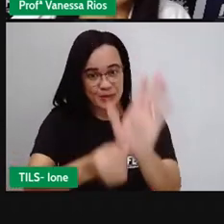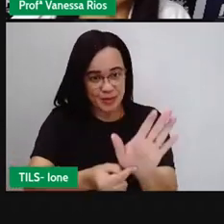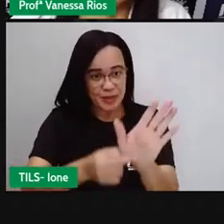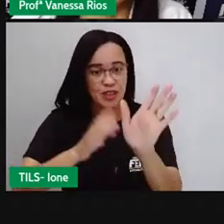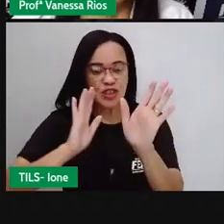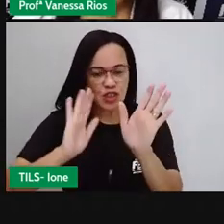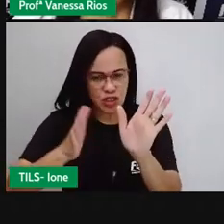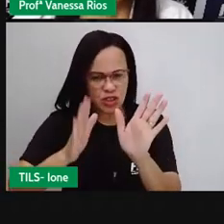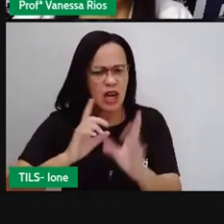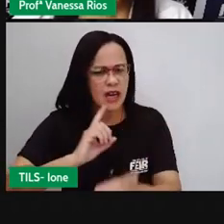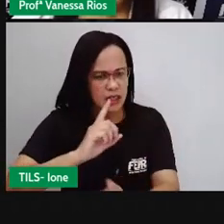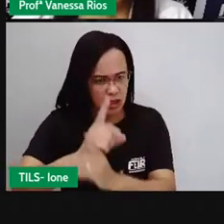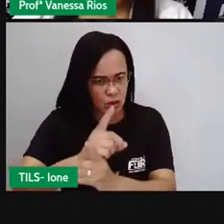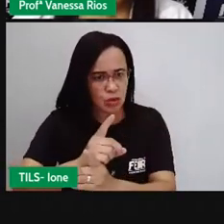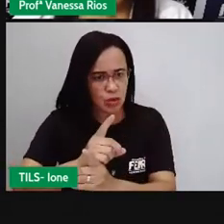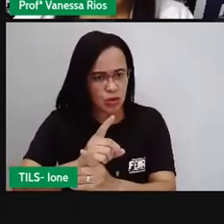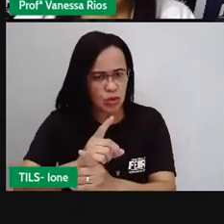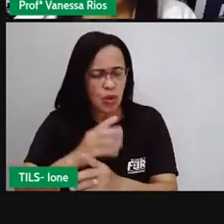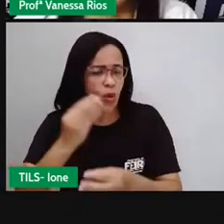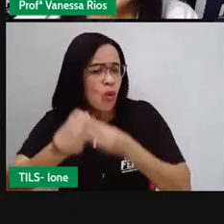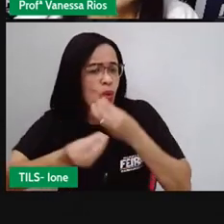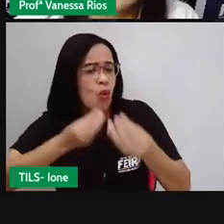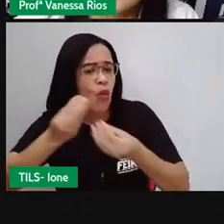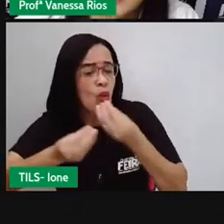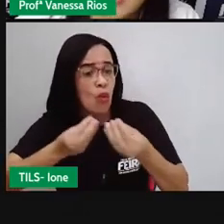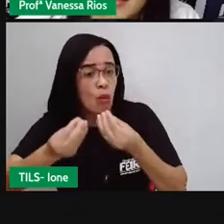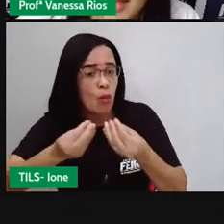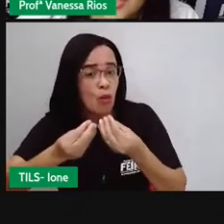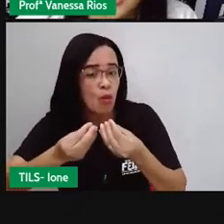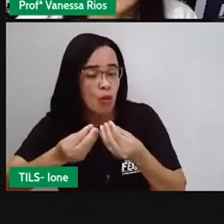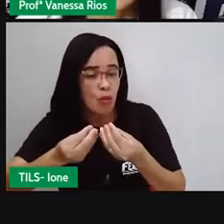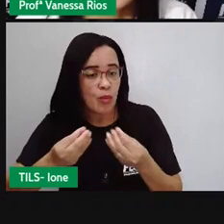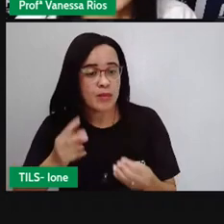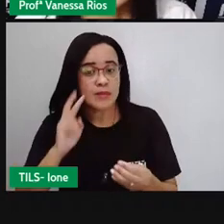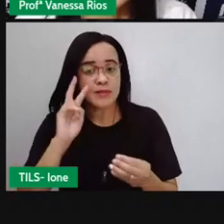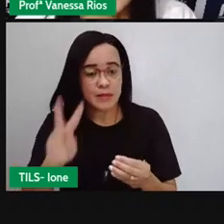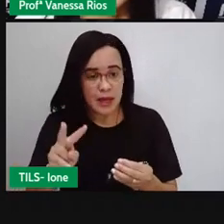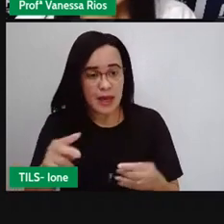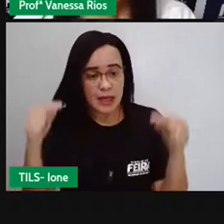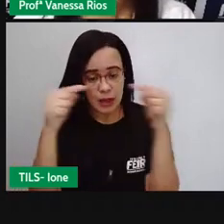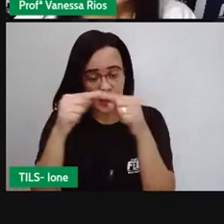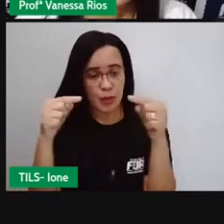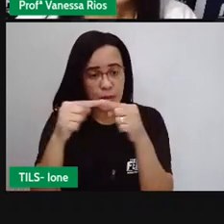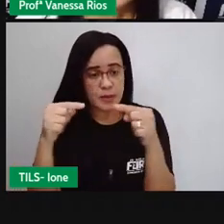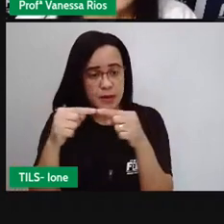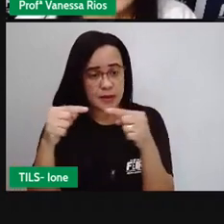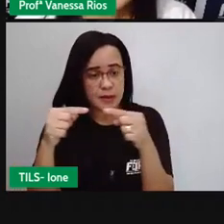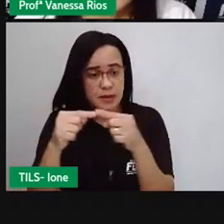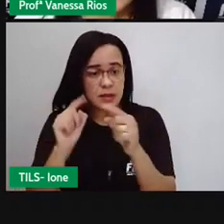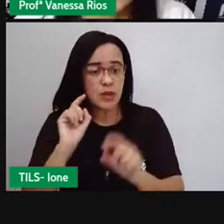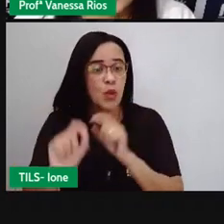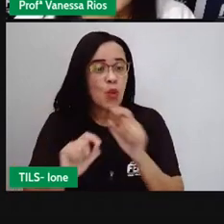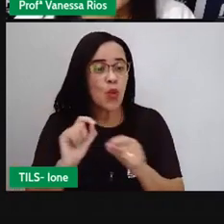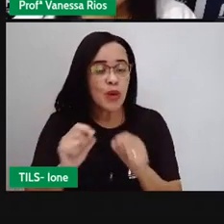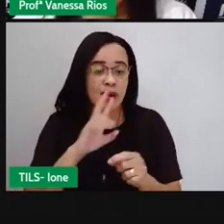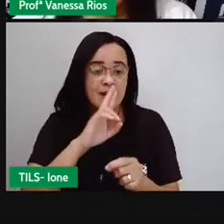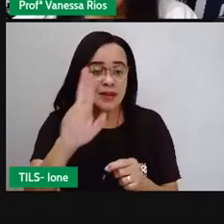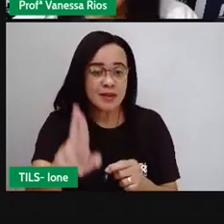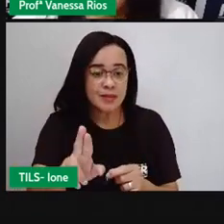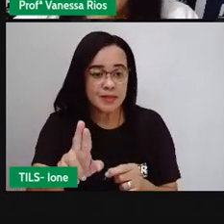aparecem, identificar agora a operação matemática a ser realizada para encontrar a resposta.